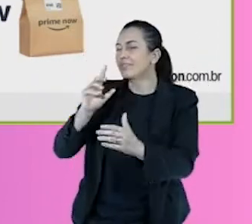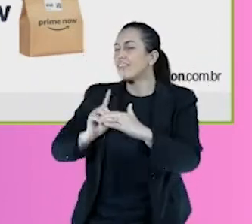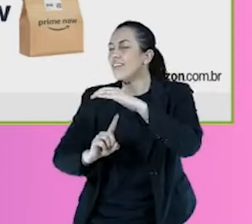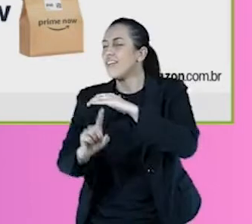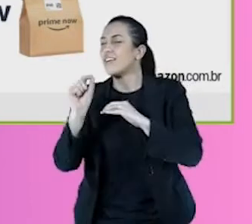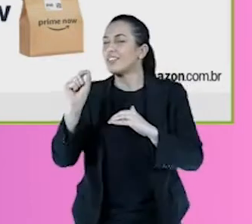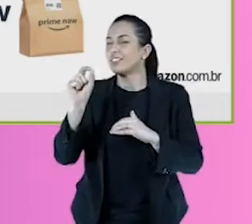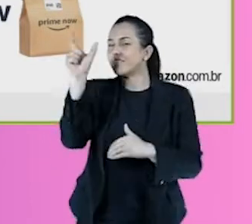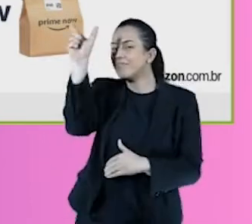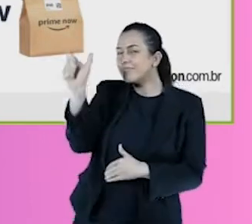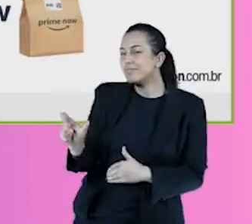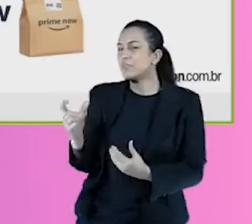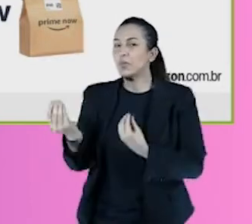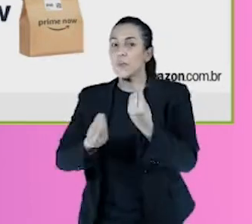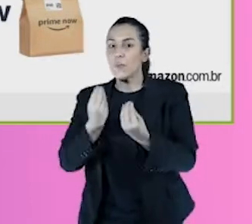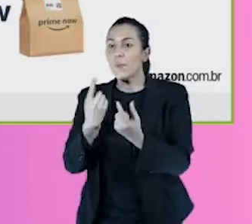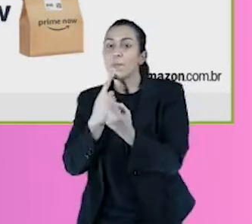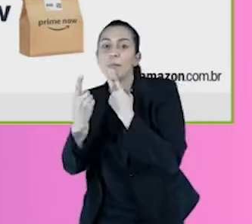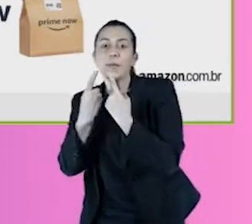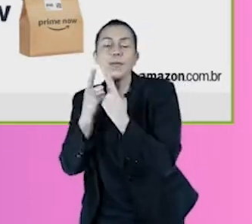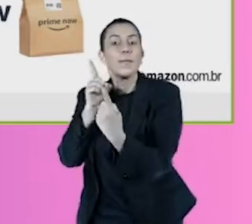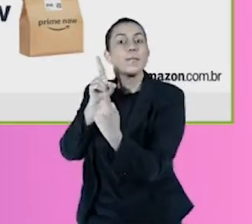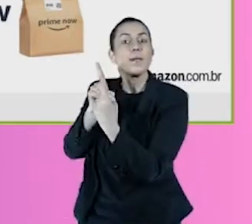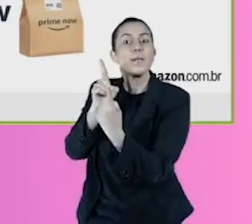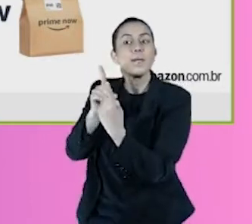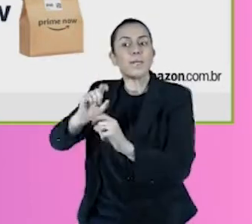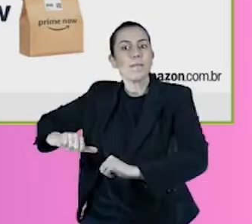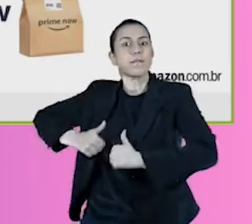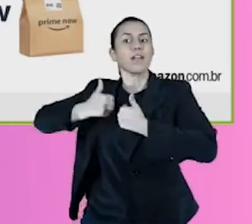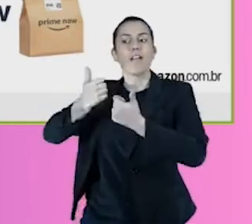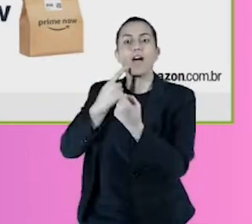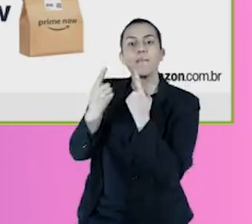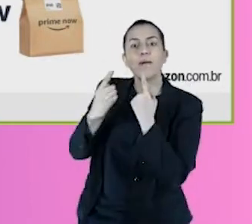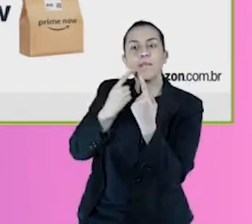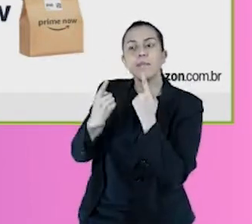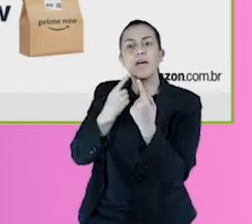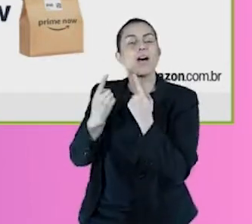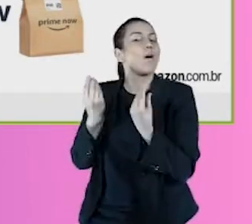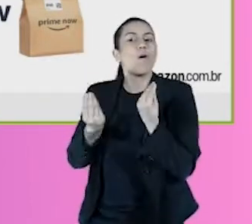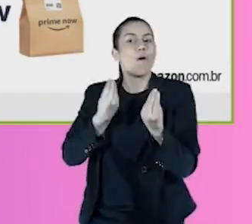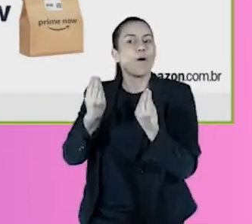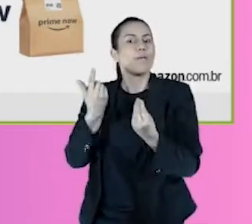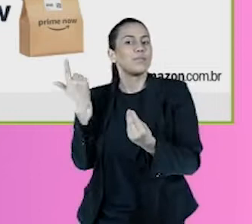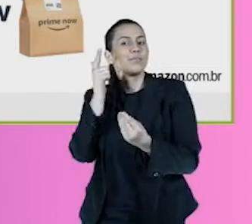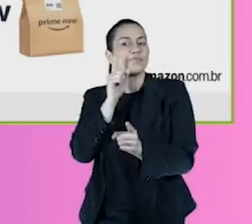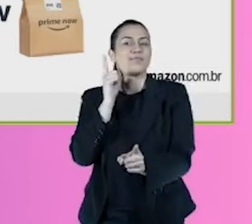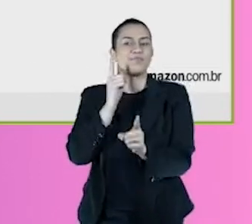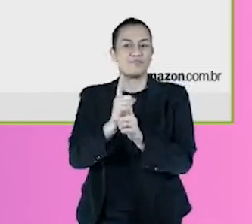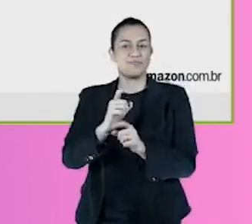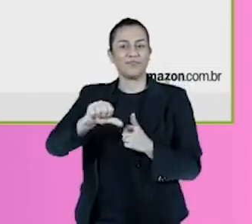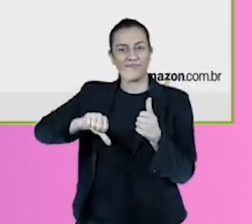né, e como lidar, e como tratar, e como escutá-los, né, pra poder identificar essas oportunidades.